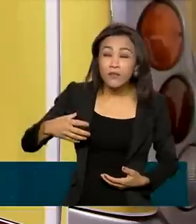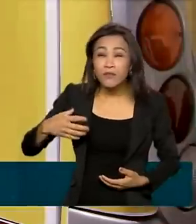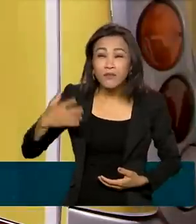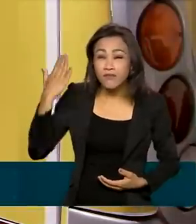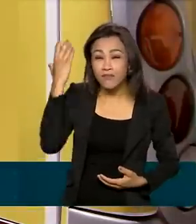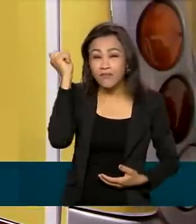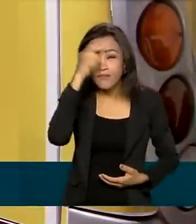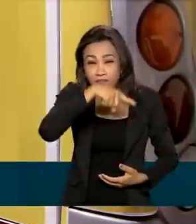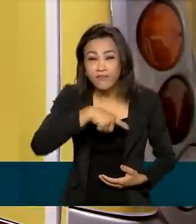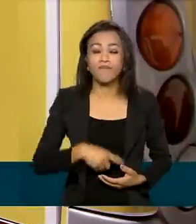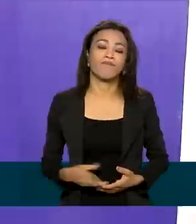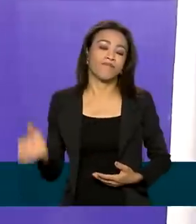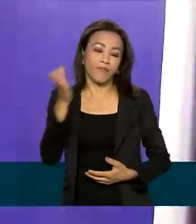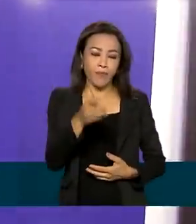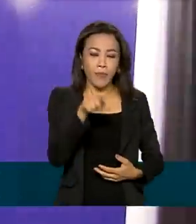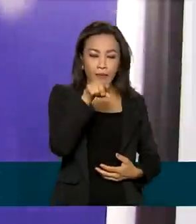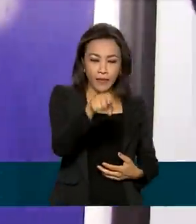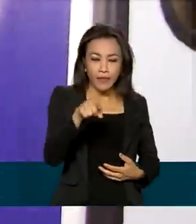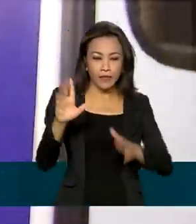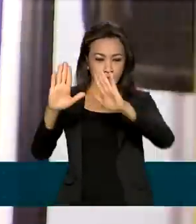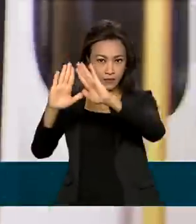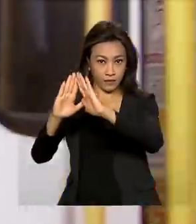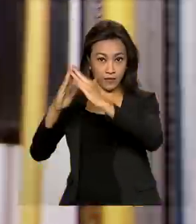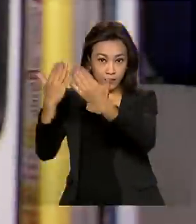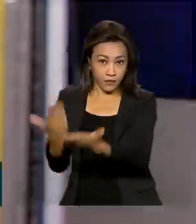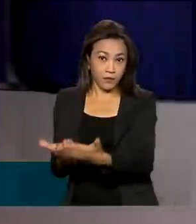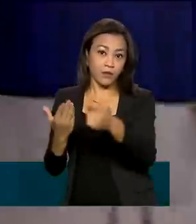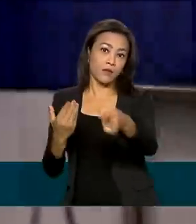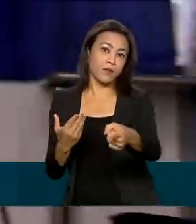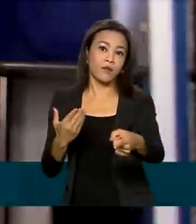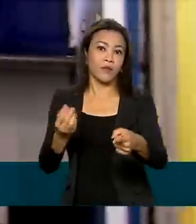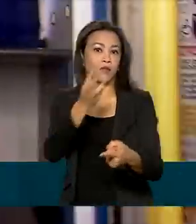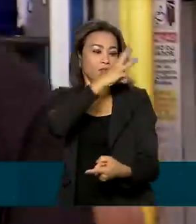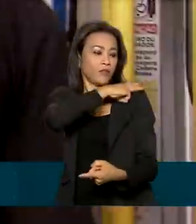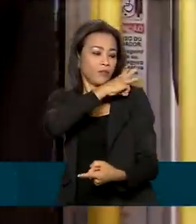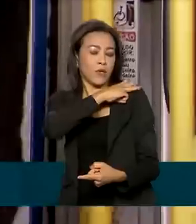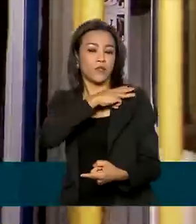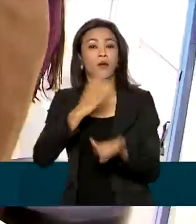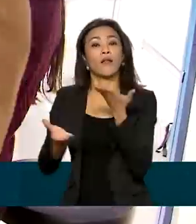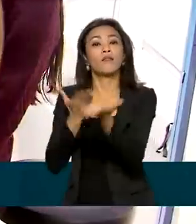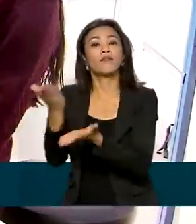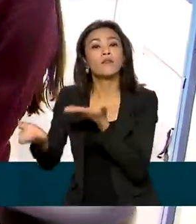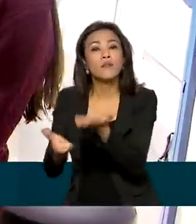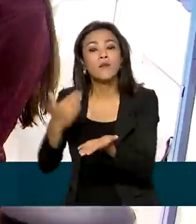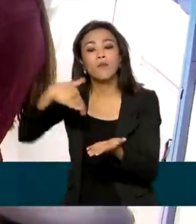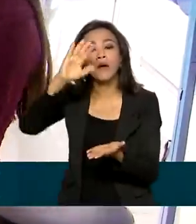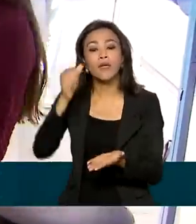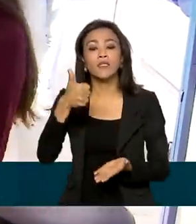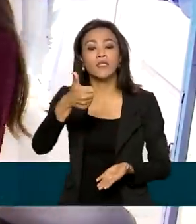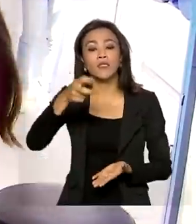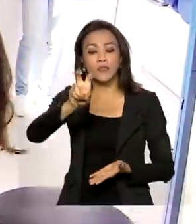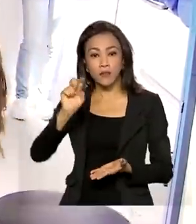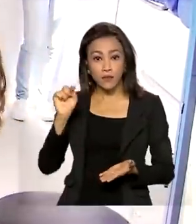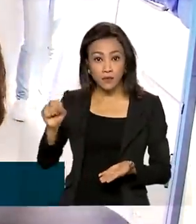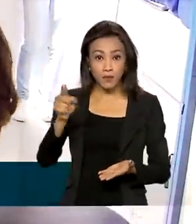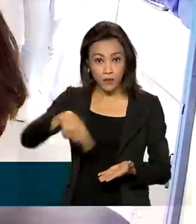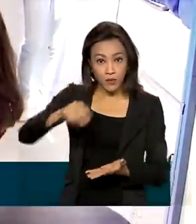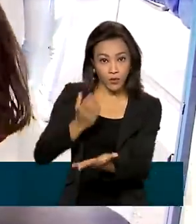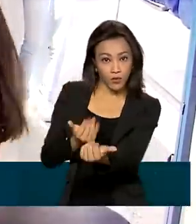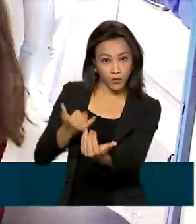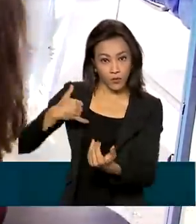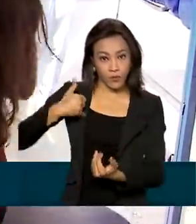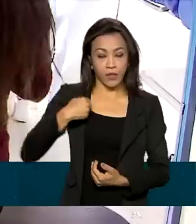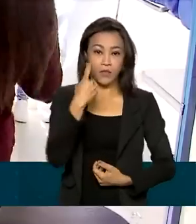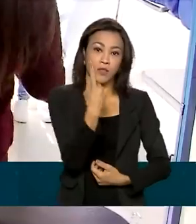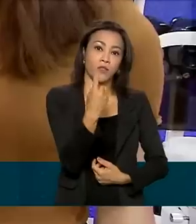Federal, o mutirão oftalmológico da Rede Pública de Ensino Médio atendeu mais de 15 mil jovens de 15 a